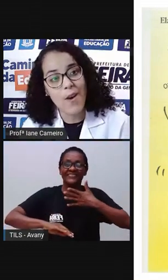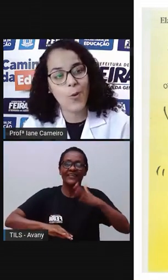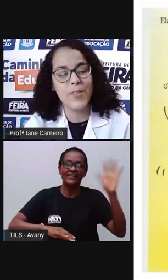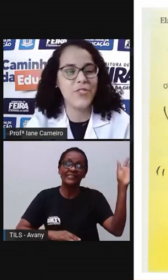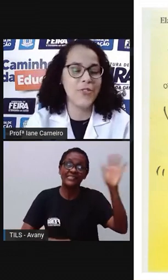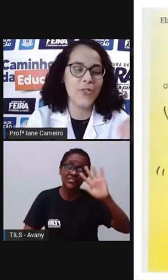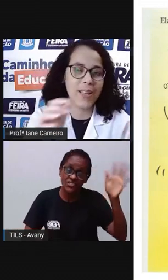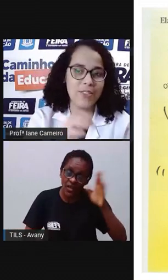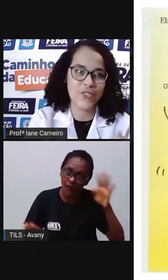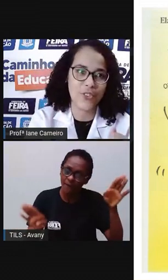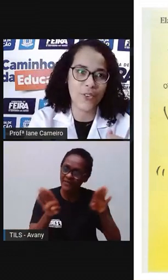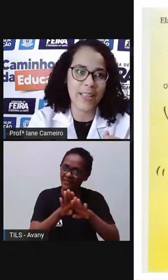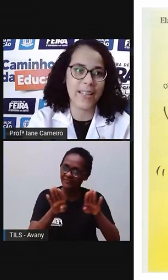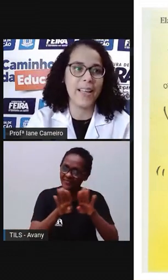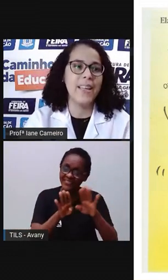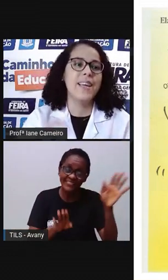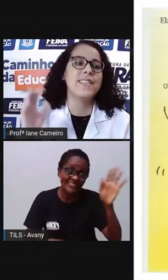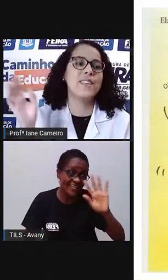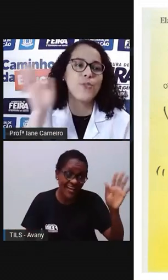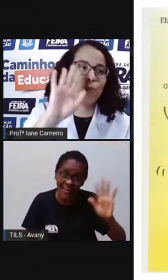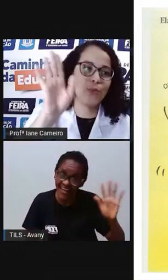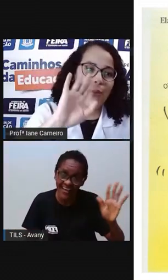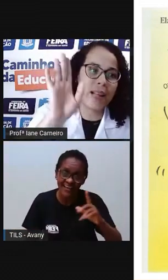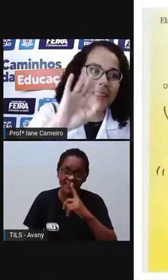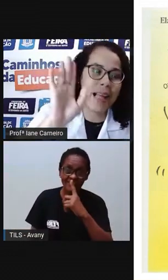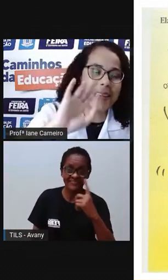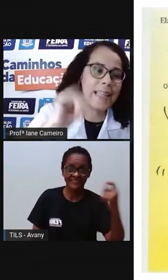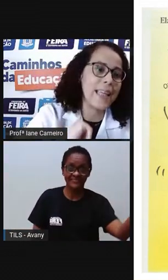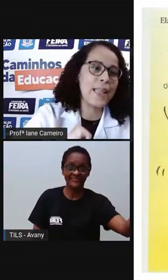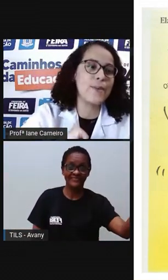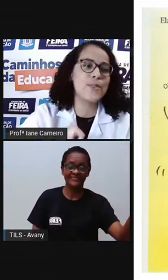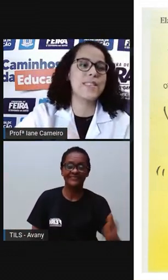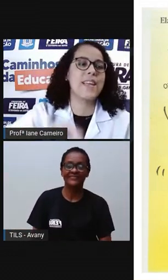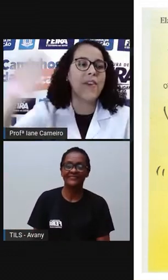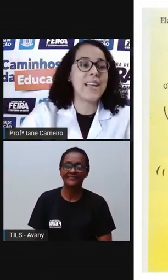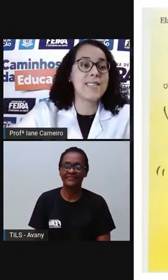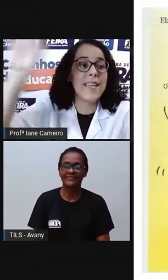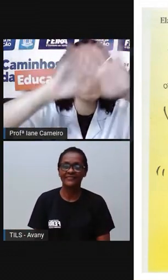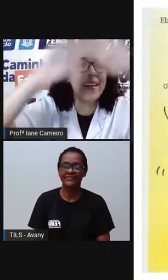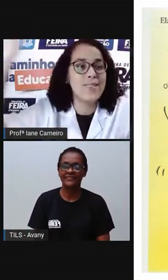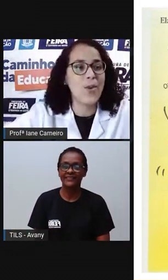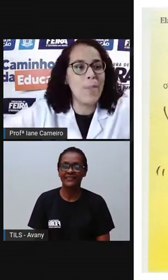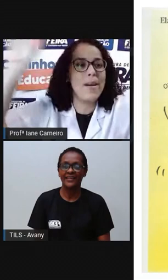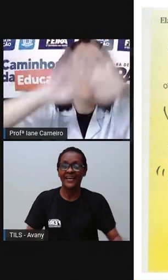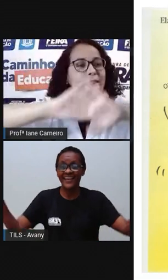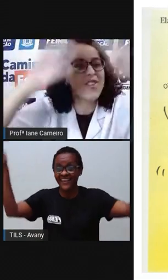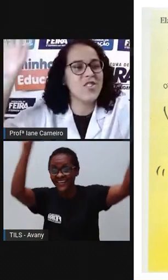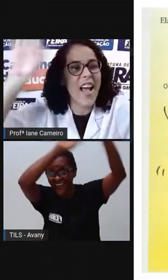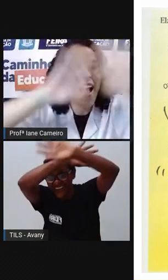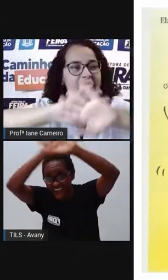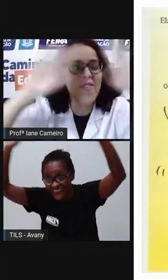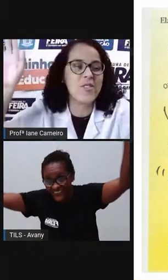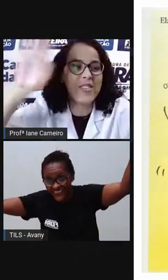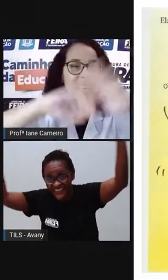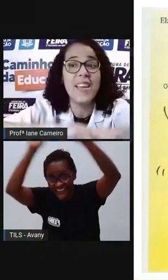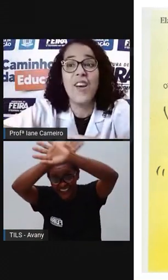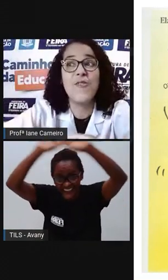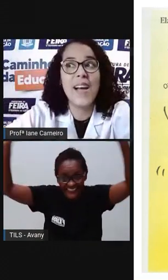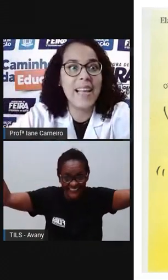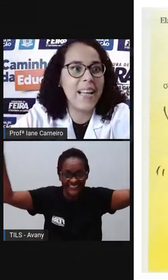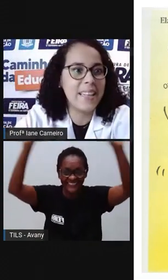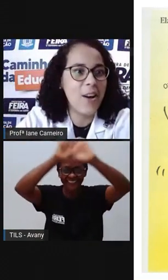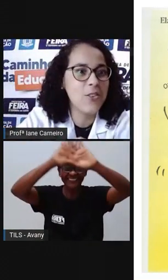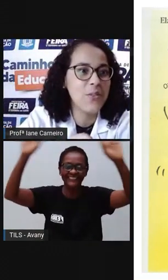tchau, como a gente viu lá na história, né? Dando o adeus, né? Assinando com a mão. Ó, tchau. Quando você